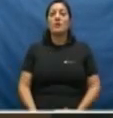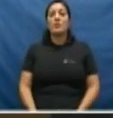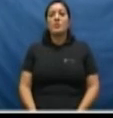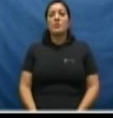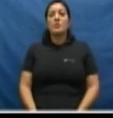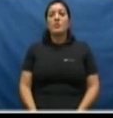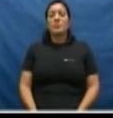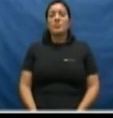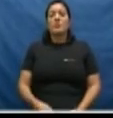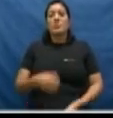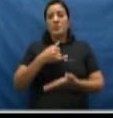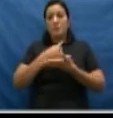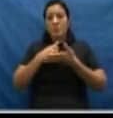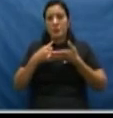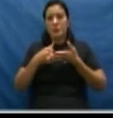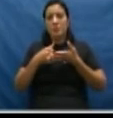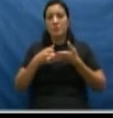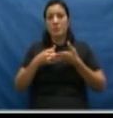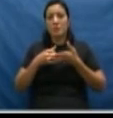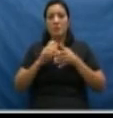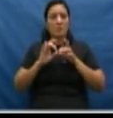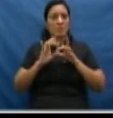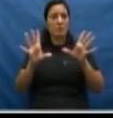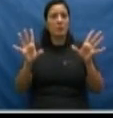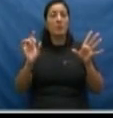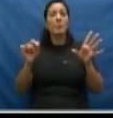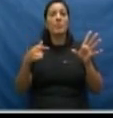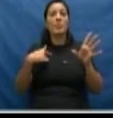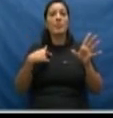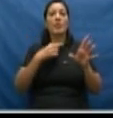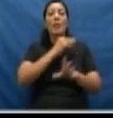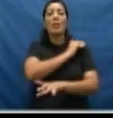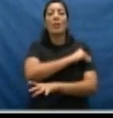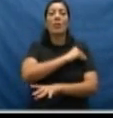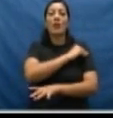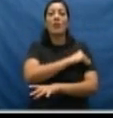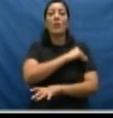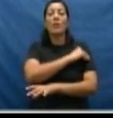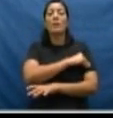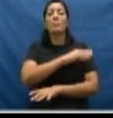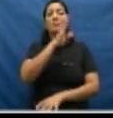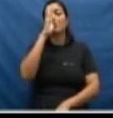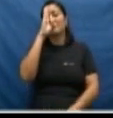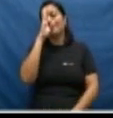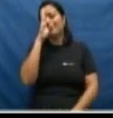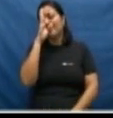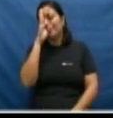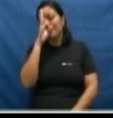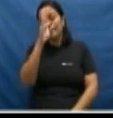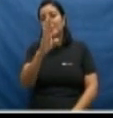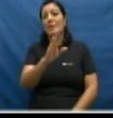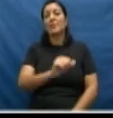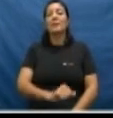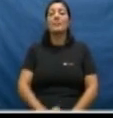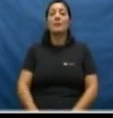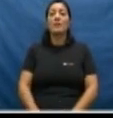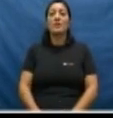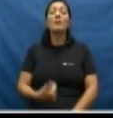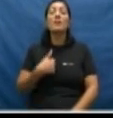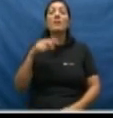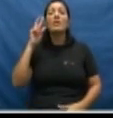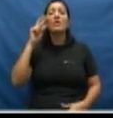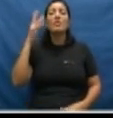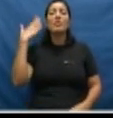As drogas lícitas, os efeitos do álcool, principalmente. Hoje nós vemos, e eu lembro desse